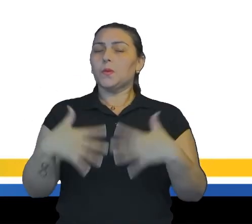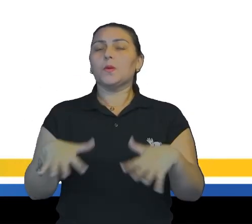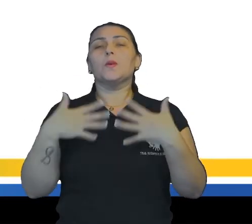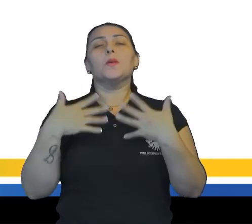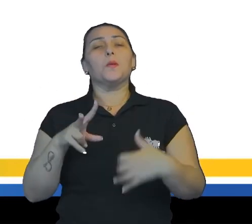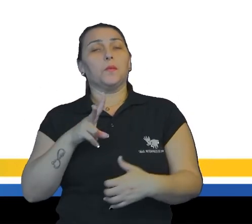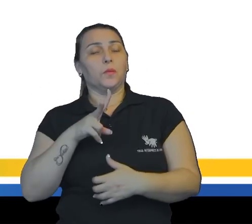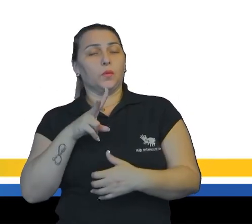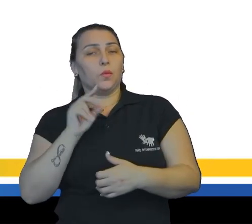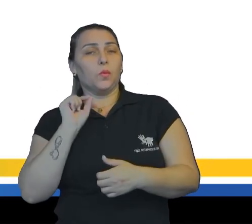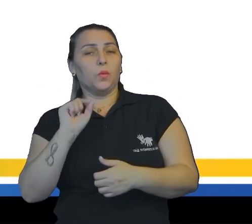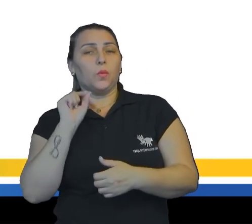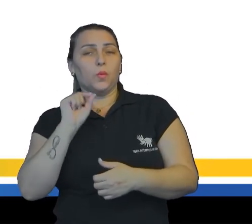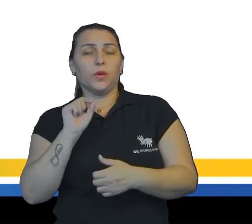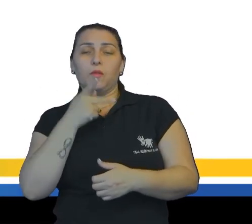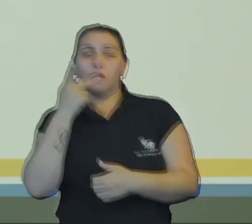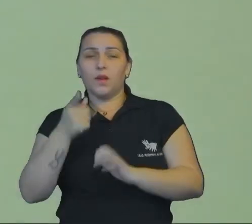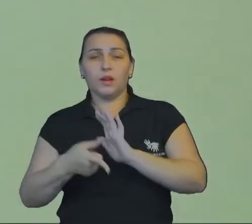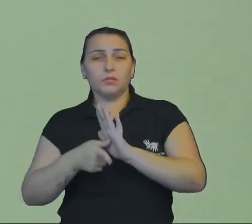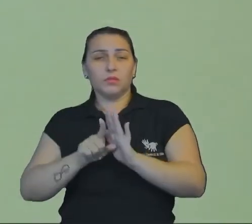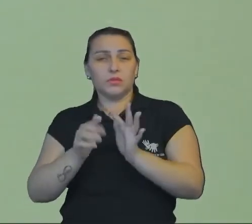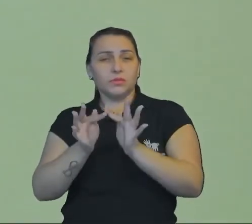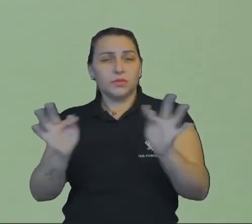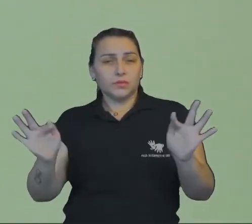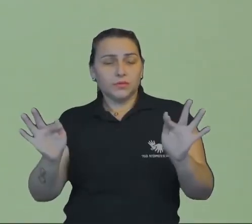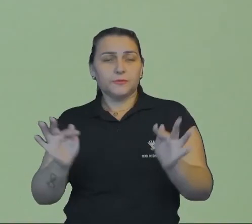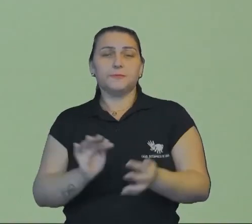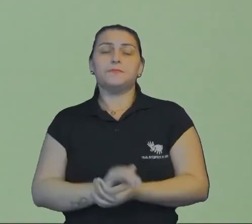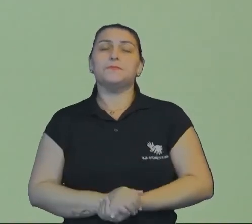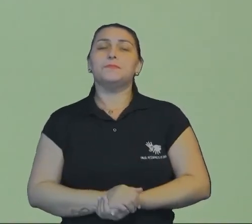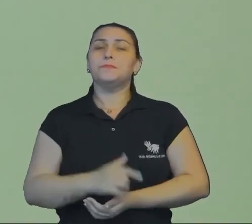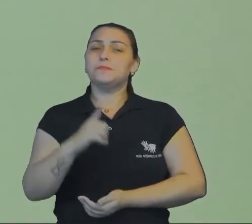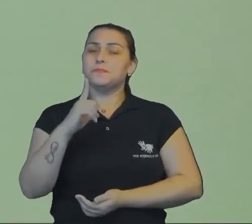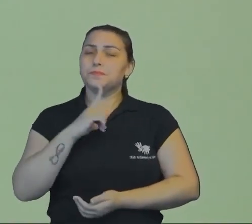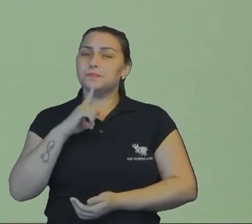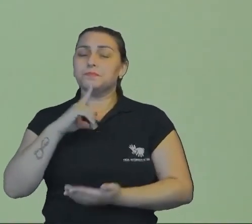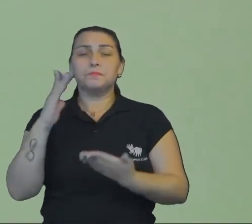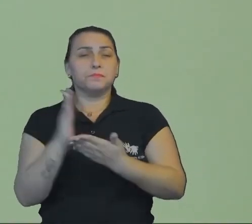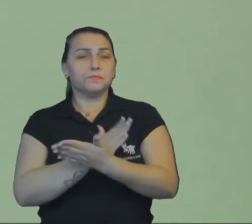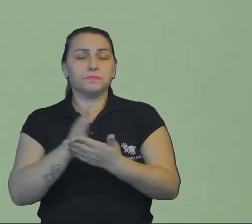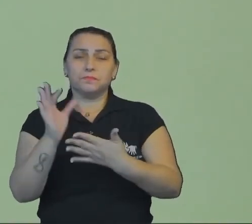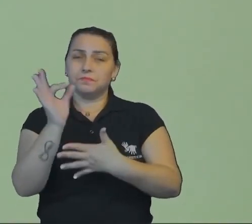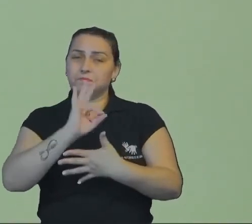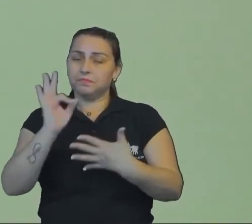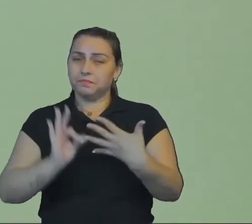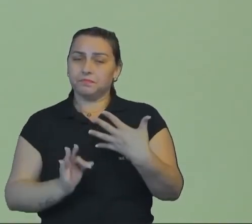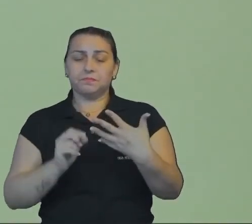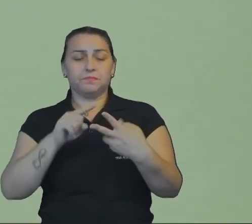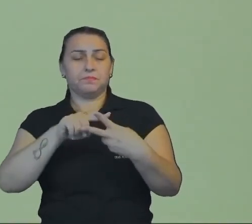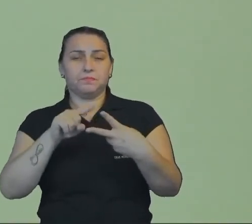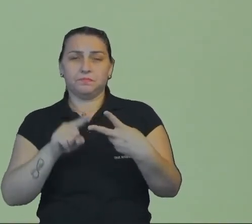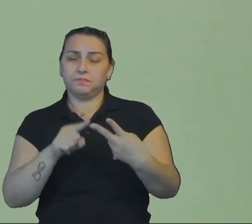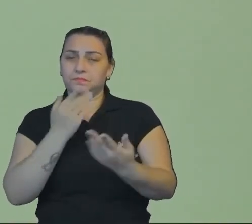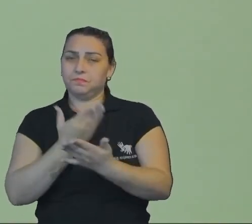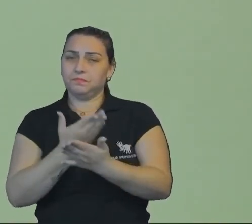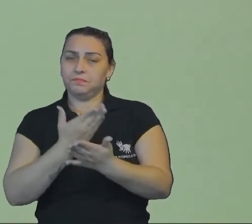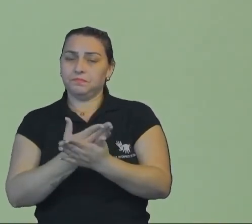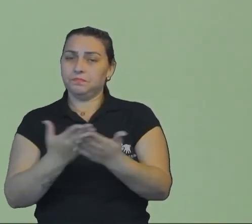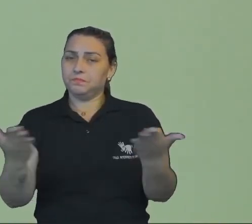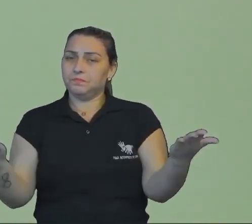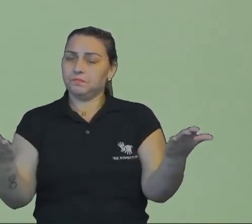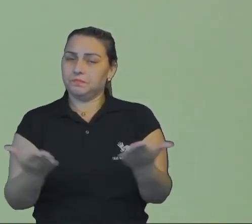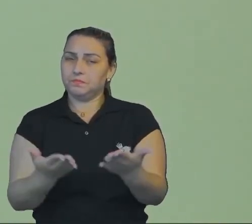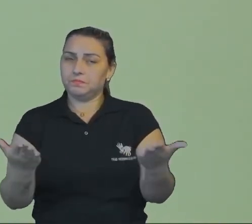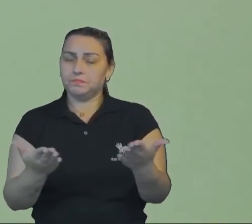reforçar o que foi afirmado. Aqui nós temos alguns elementos nessas duas questões estudadas na aula de hoje.